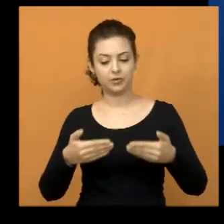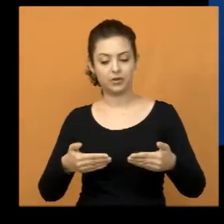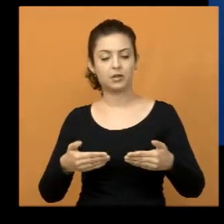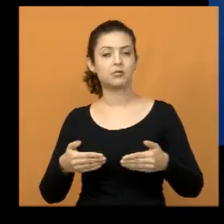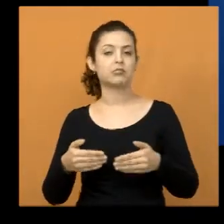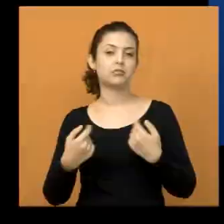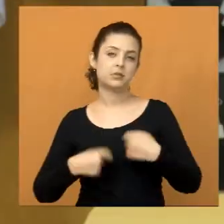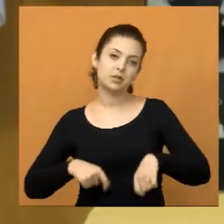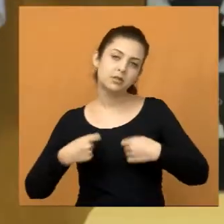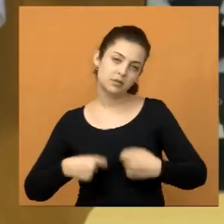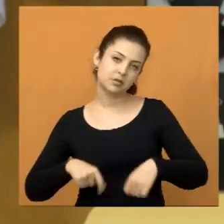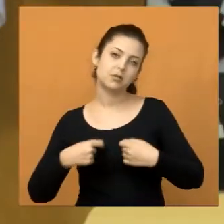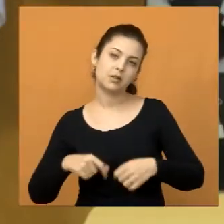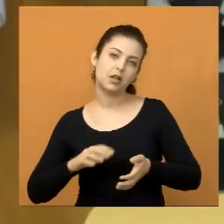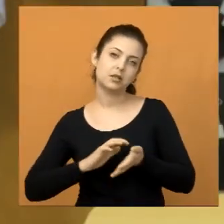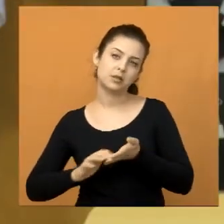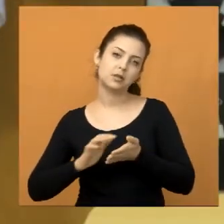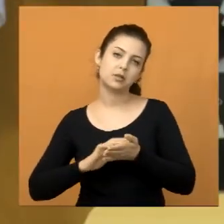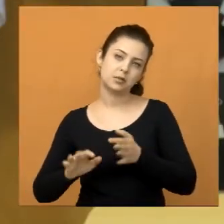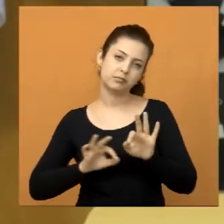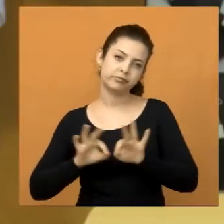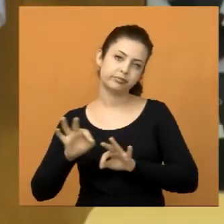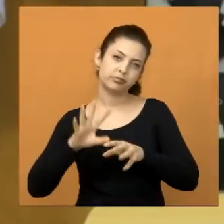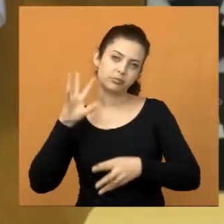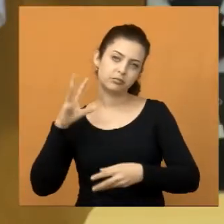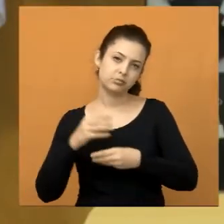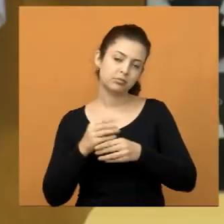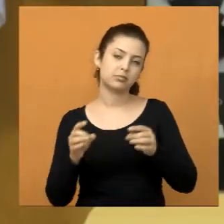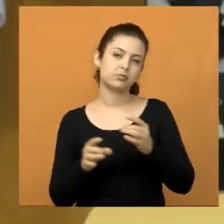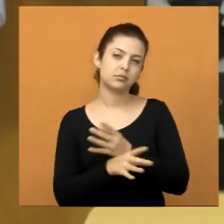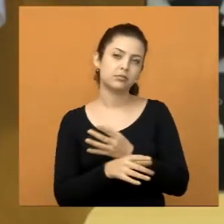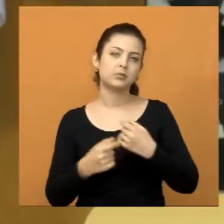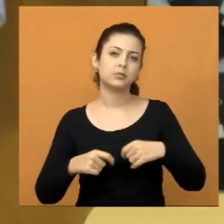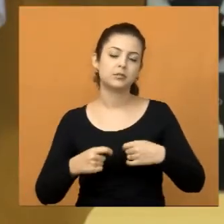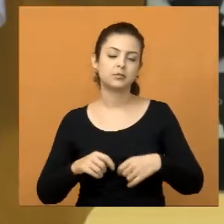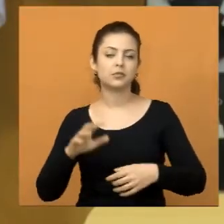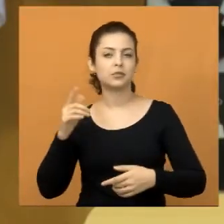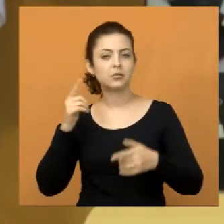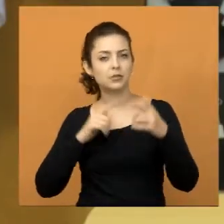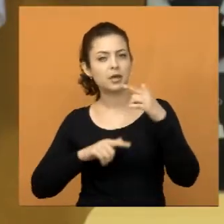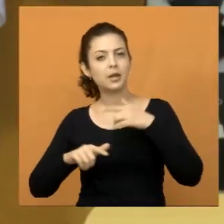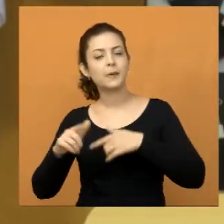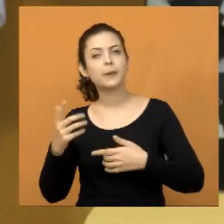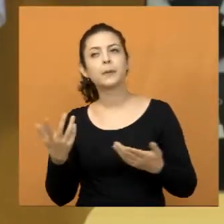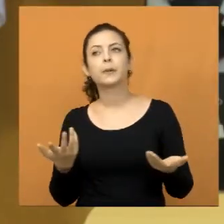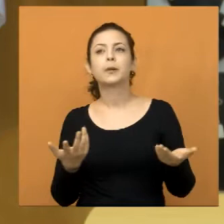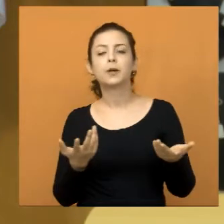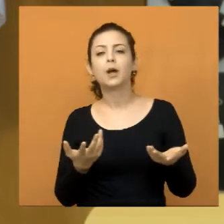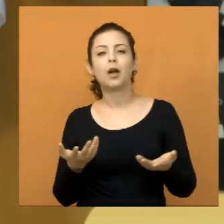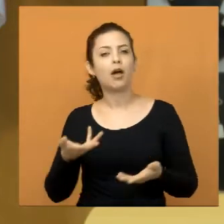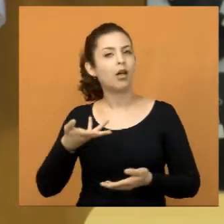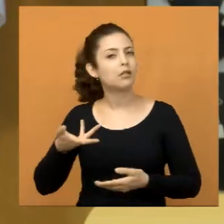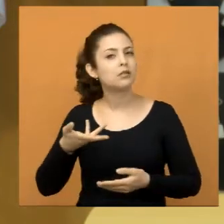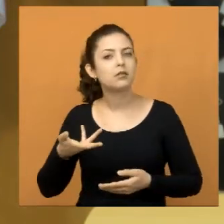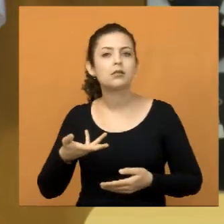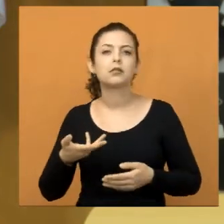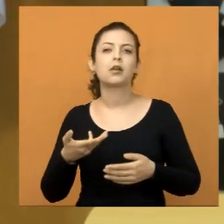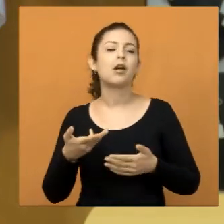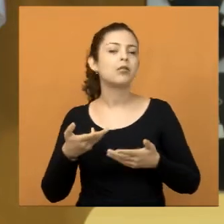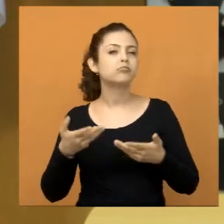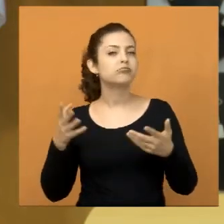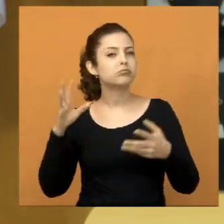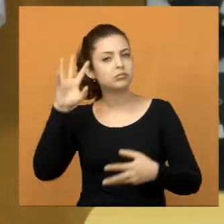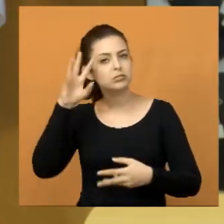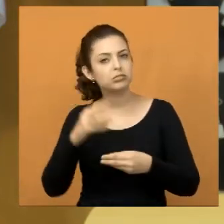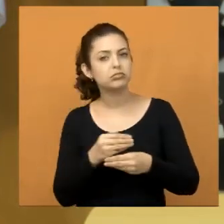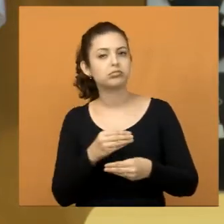esperamos aí, por parte da Secretaria de Mobilidade Urbana, vamos acelerar essa situação para